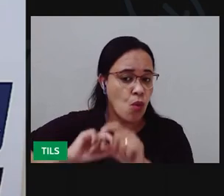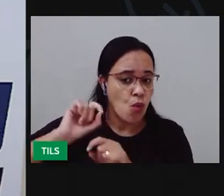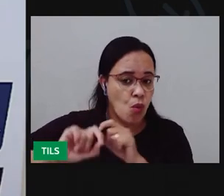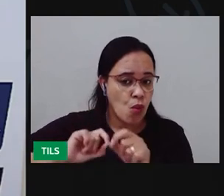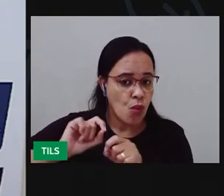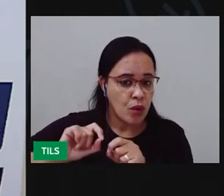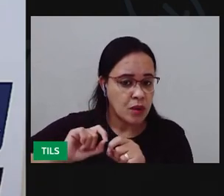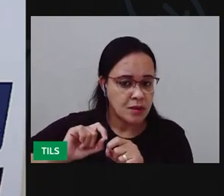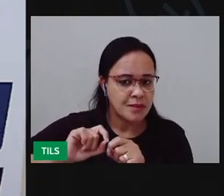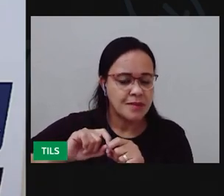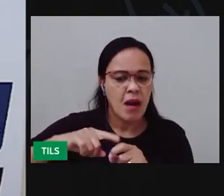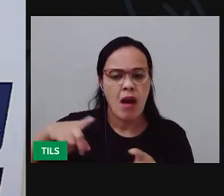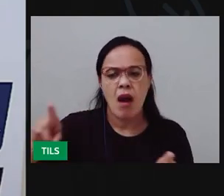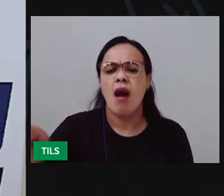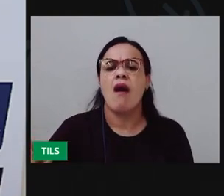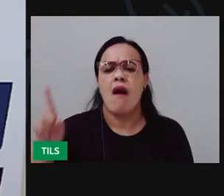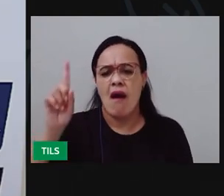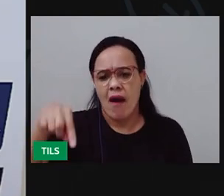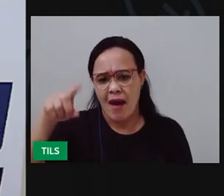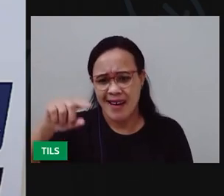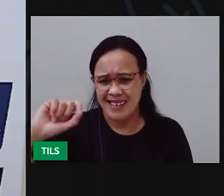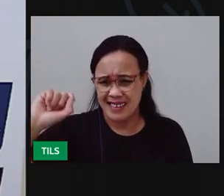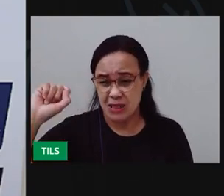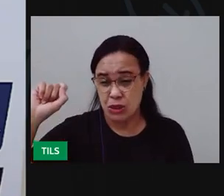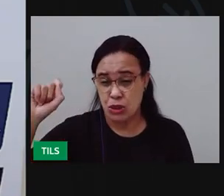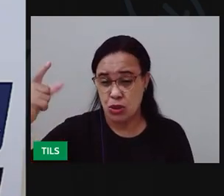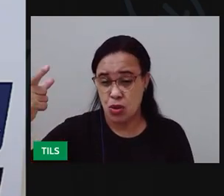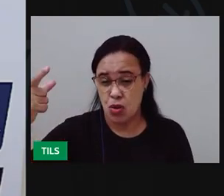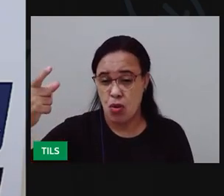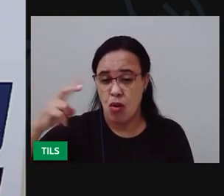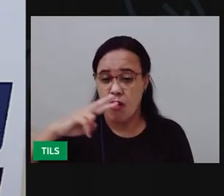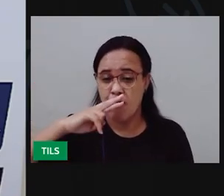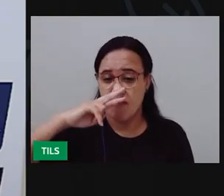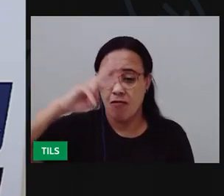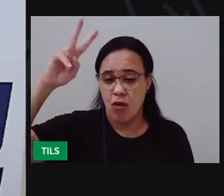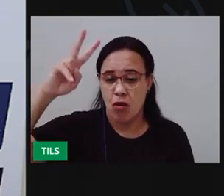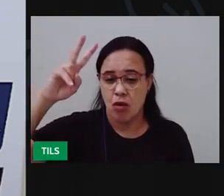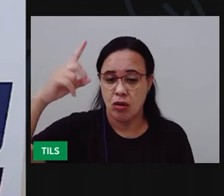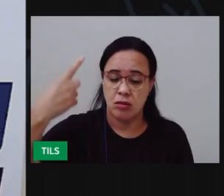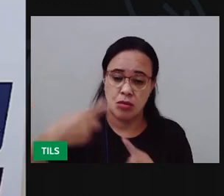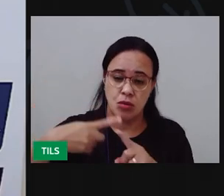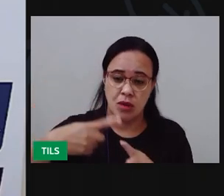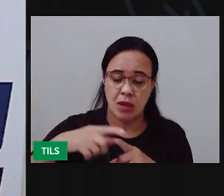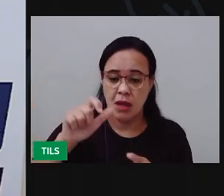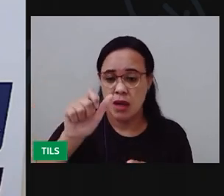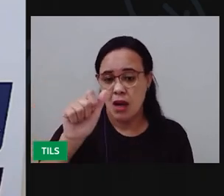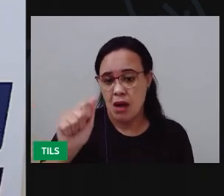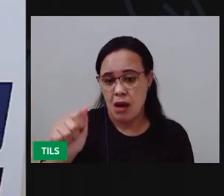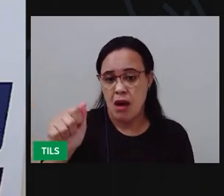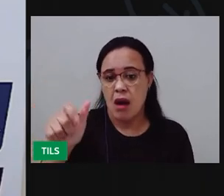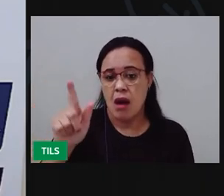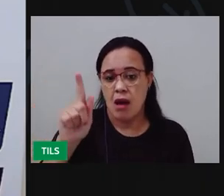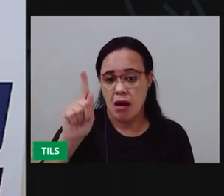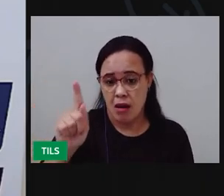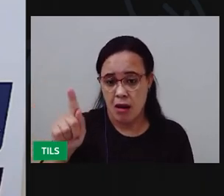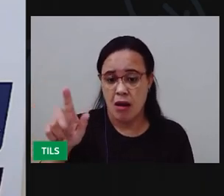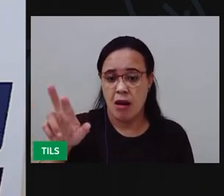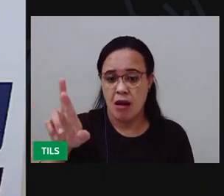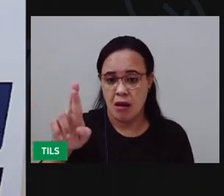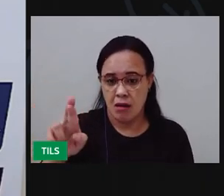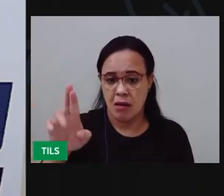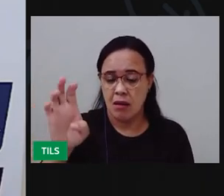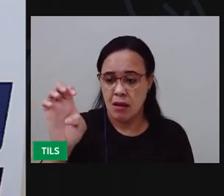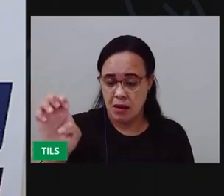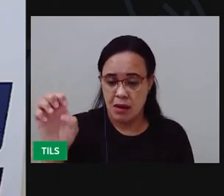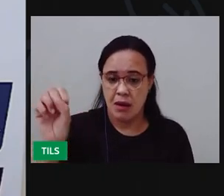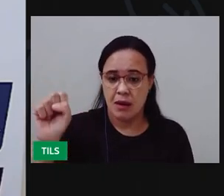no agreste e isso faz com que a vegetação seja uma vegetação de transição entre a caatinga